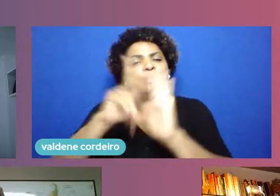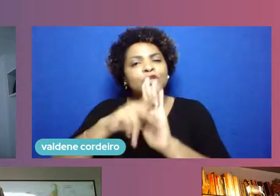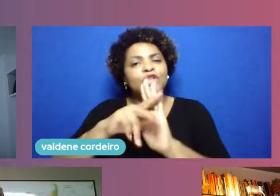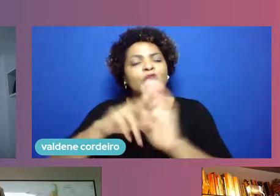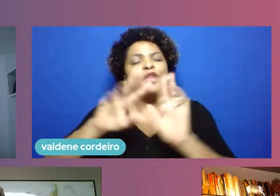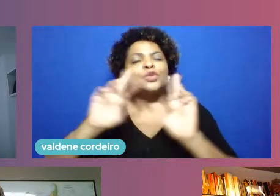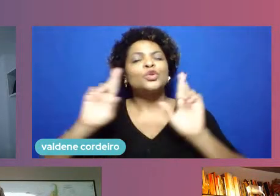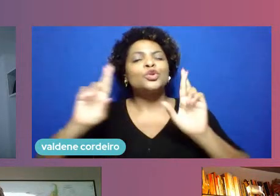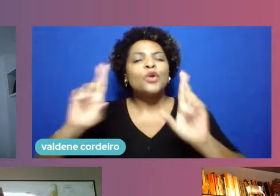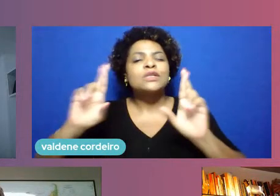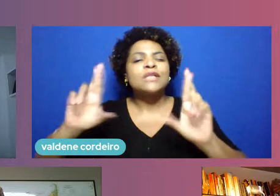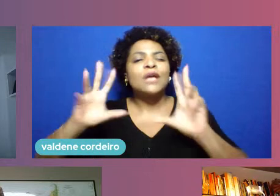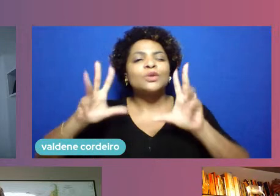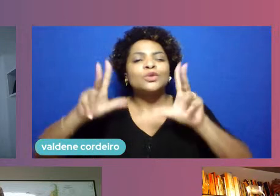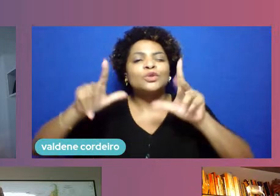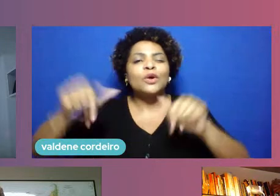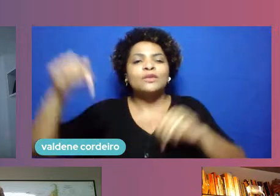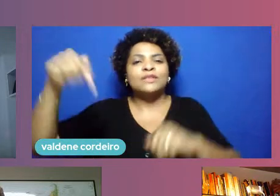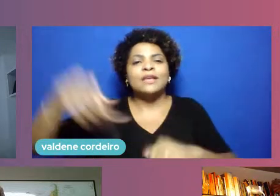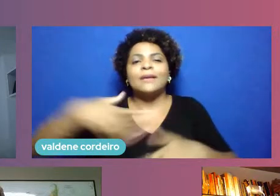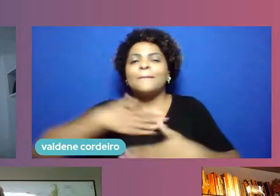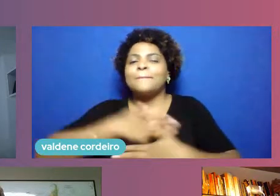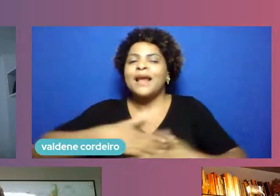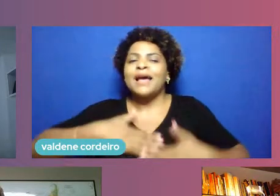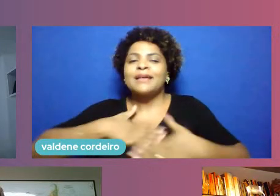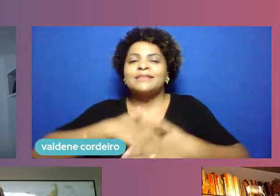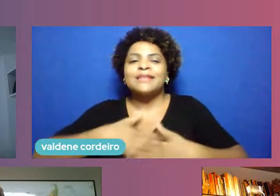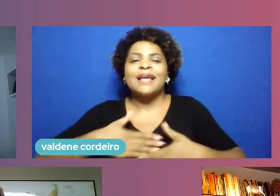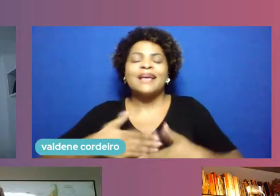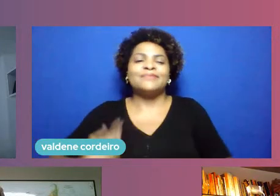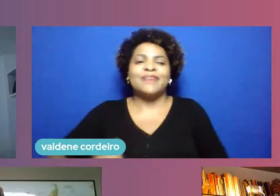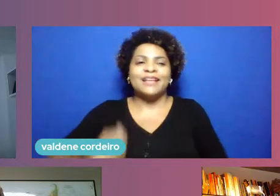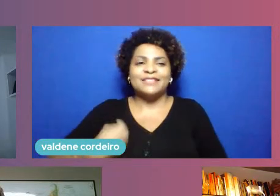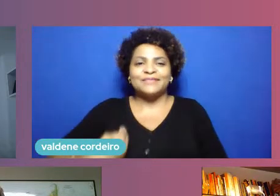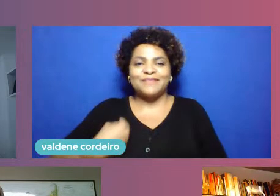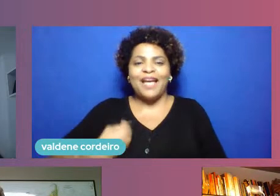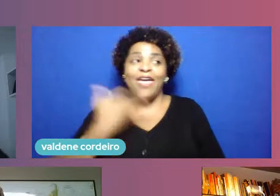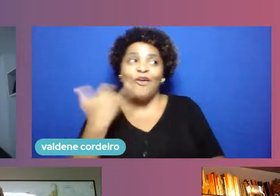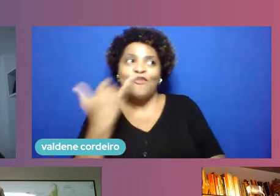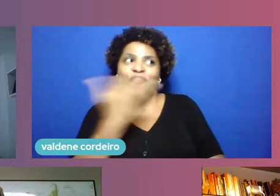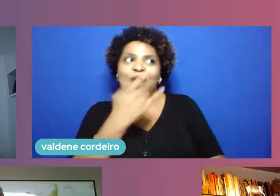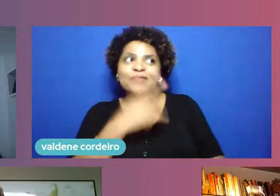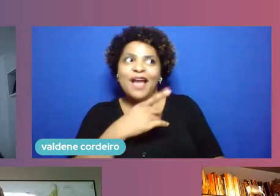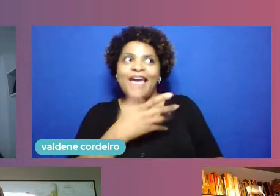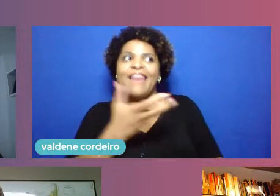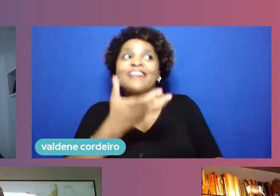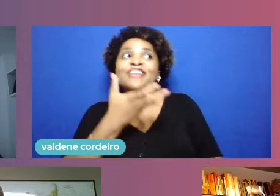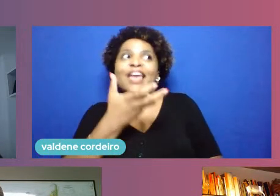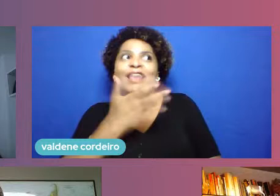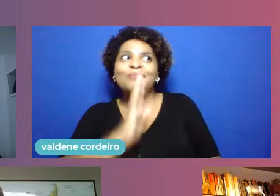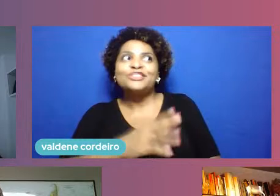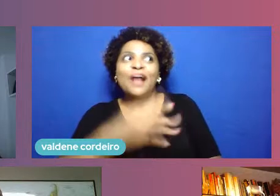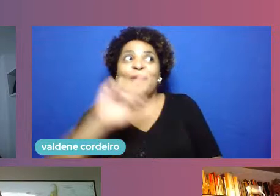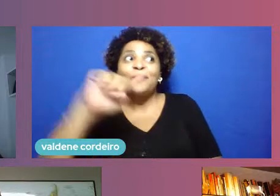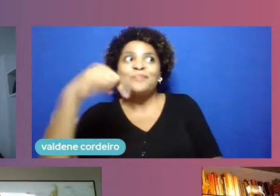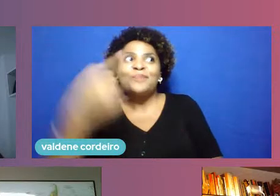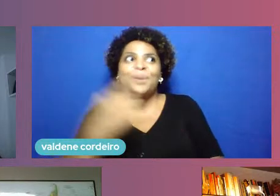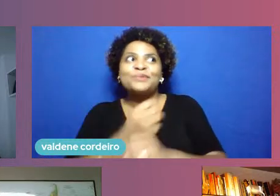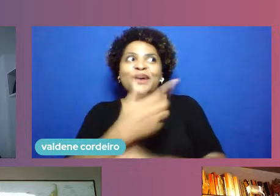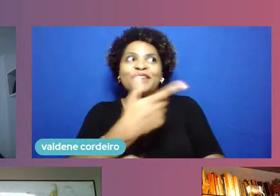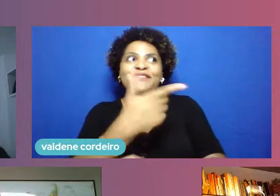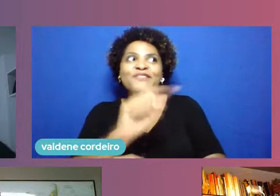prazer participar e estamos lá eu falo para elas com as turbinas quentes para 2022 maravilha